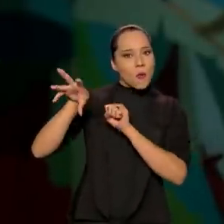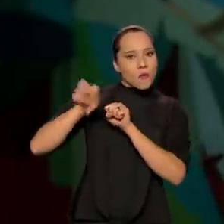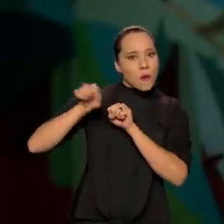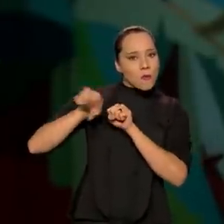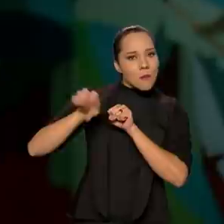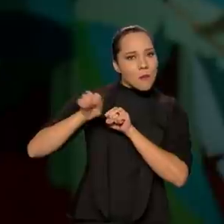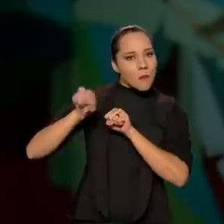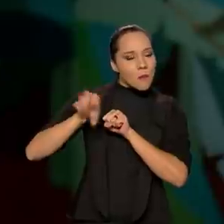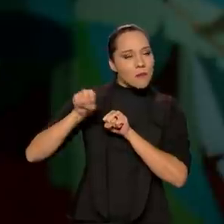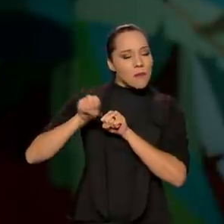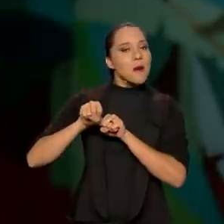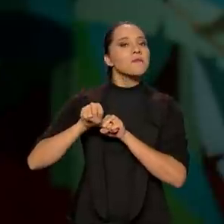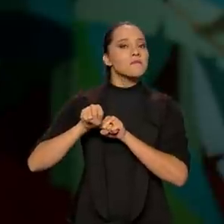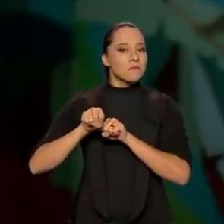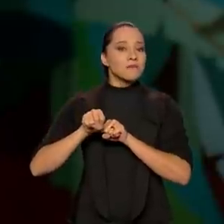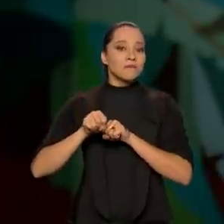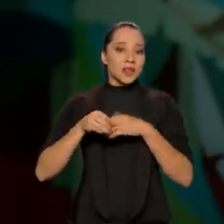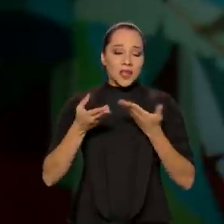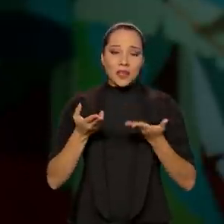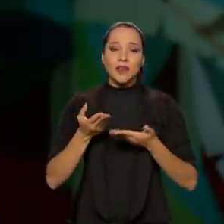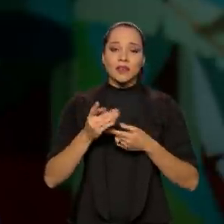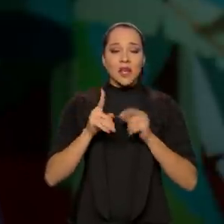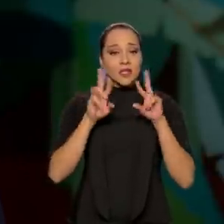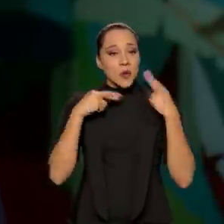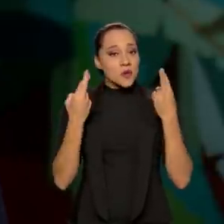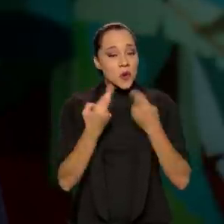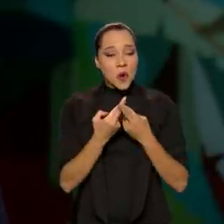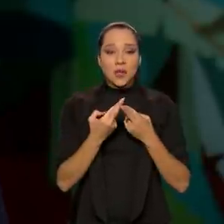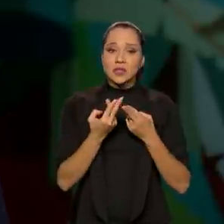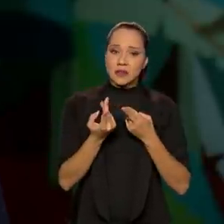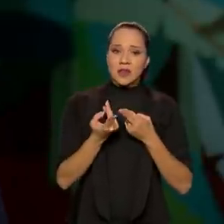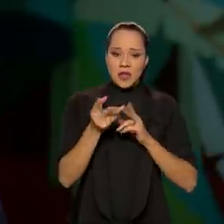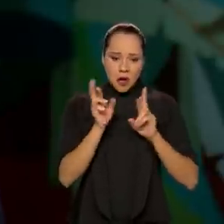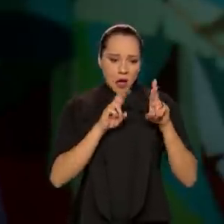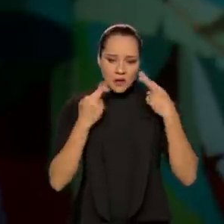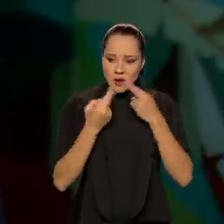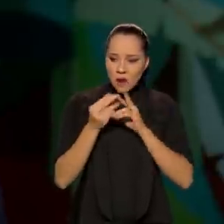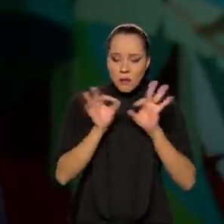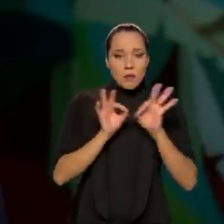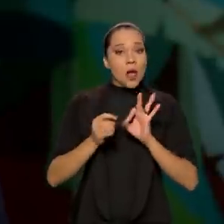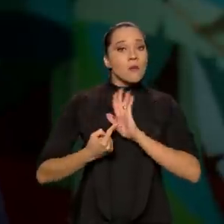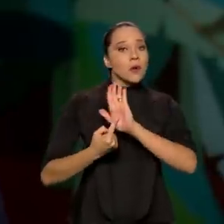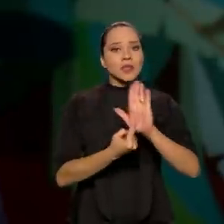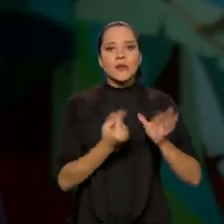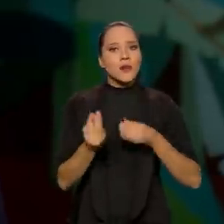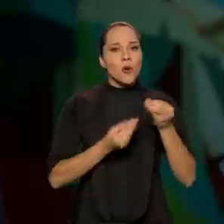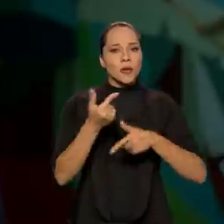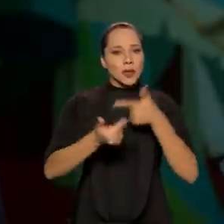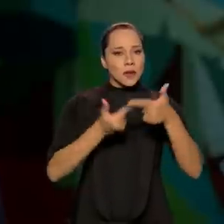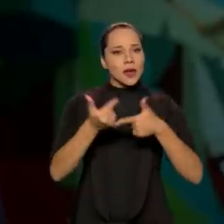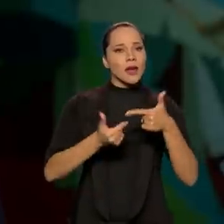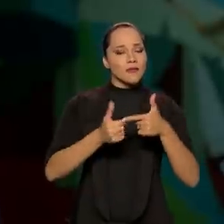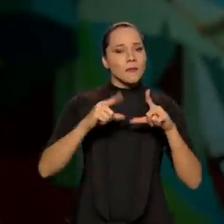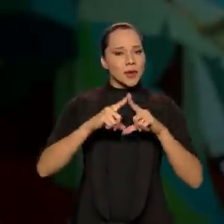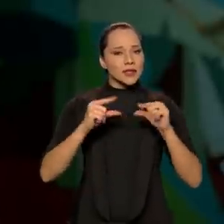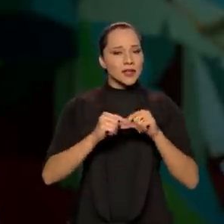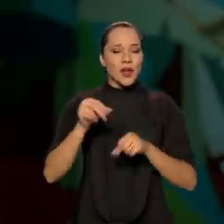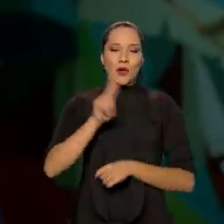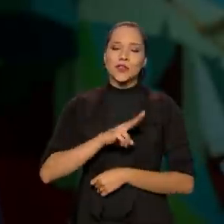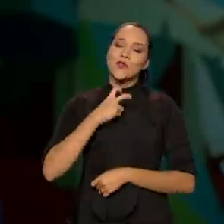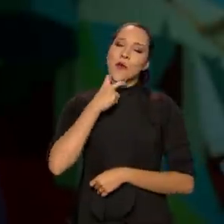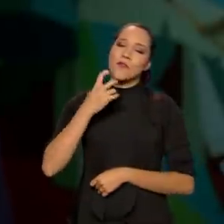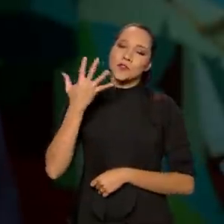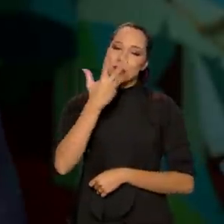e, dado as reuniões que eu fazia, eu mostrava como eu trabalhava em Brasília através de uma voz